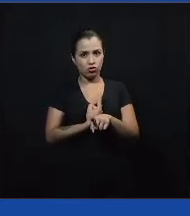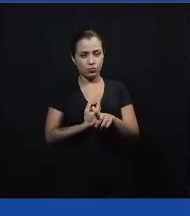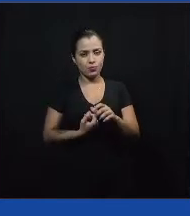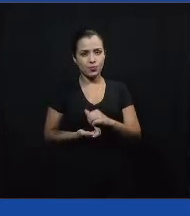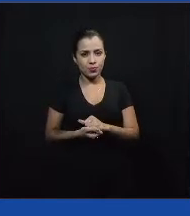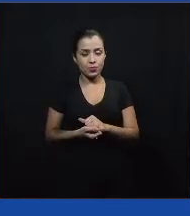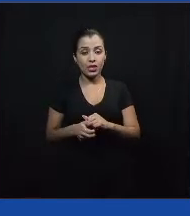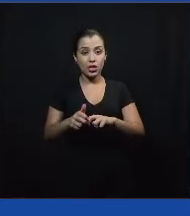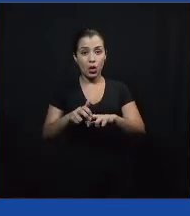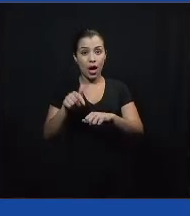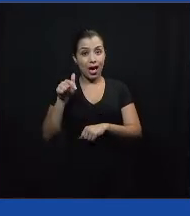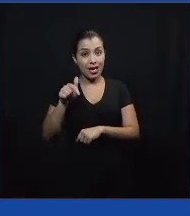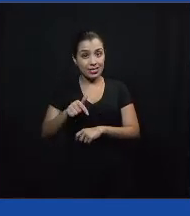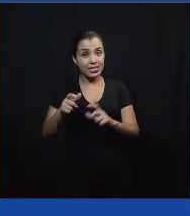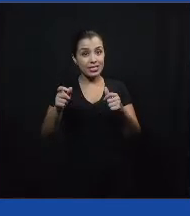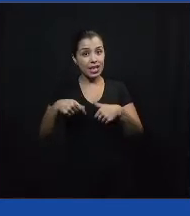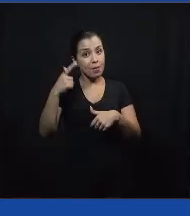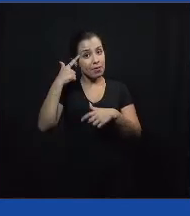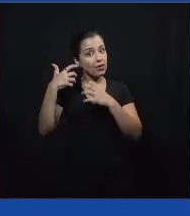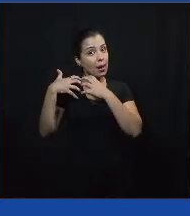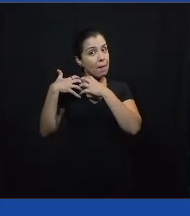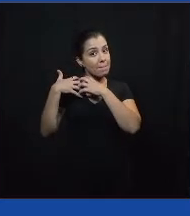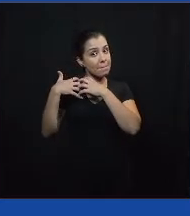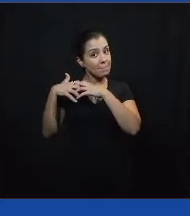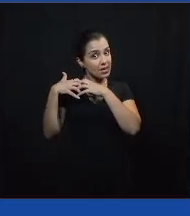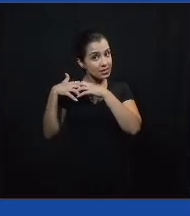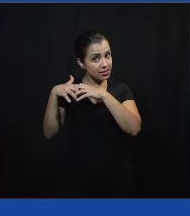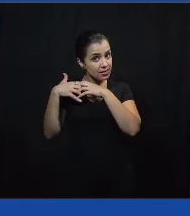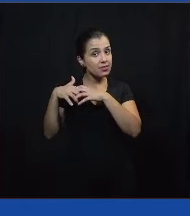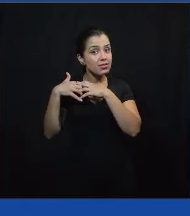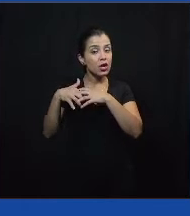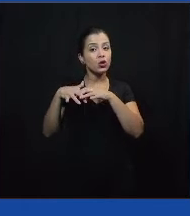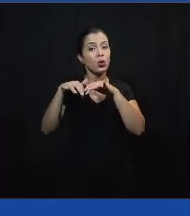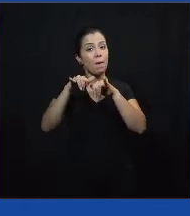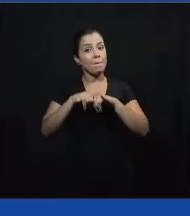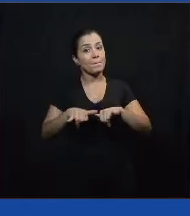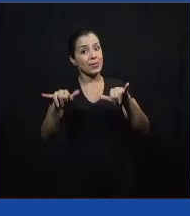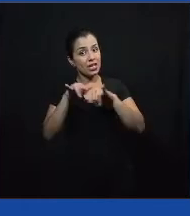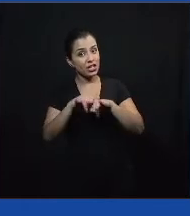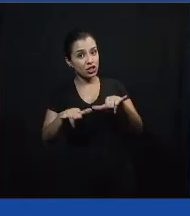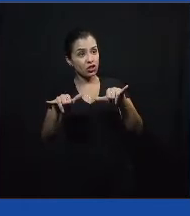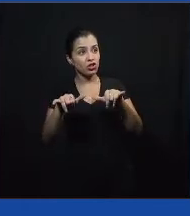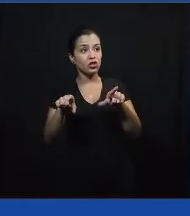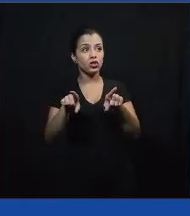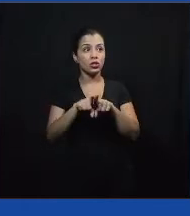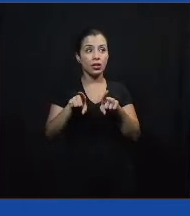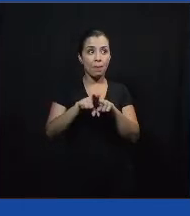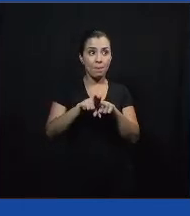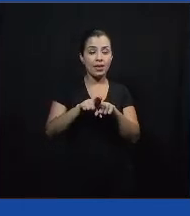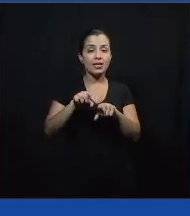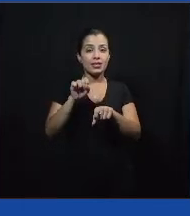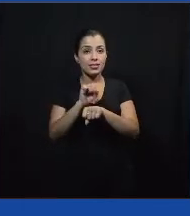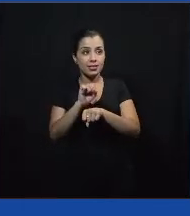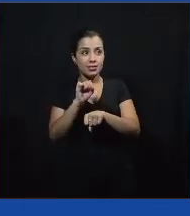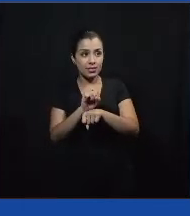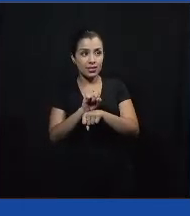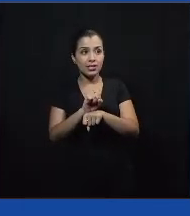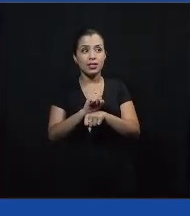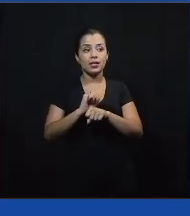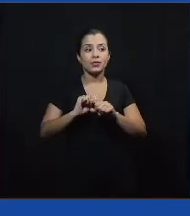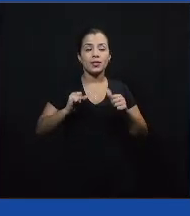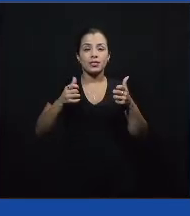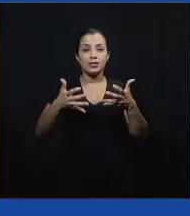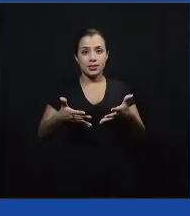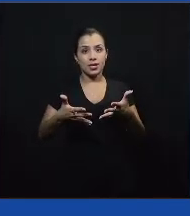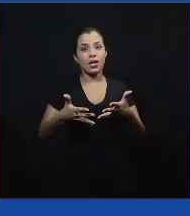começa a pensar em organizações do terceiro setor, em mídia, começa a pensar também em esferas de atuação, se é o poder legislativo,